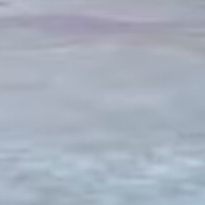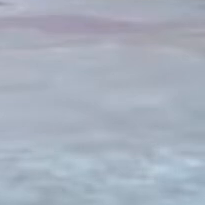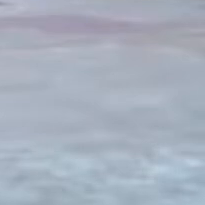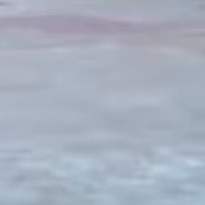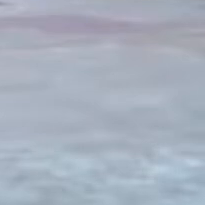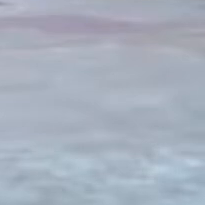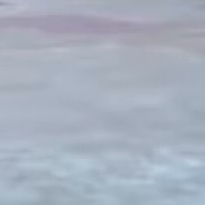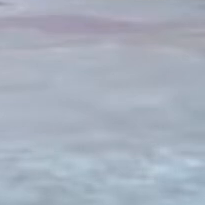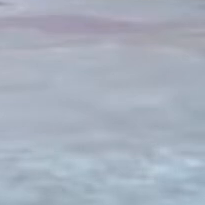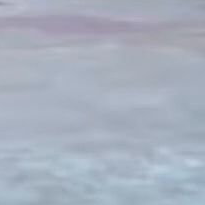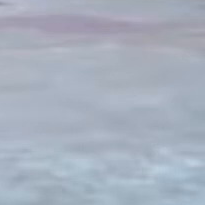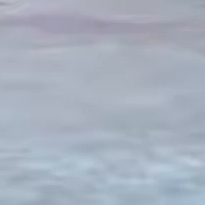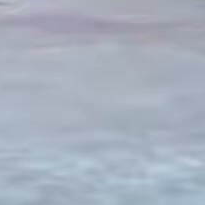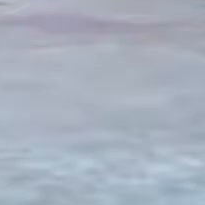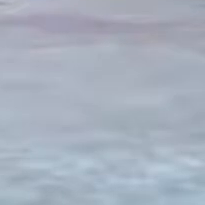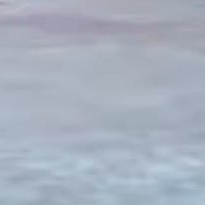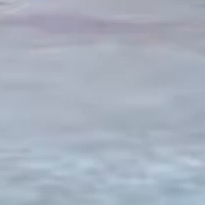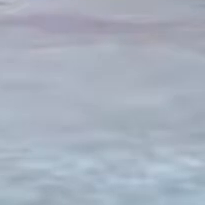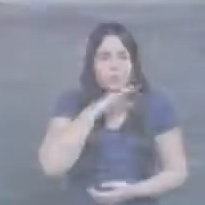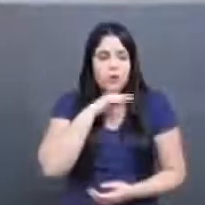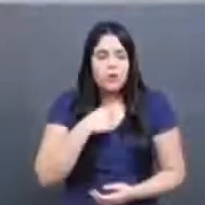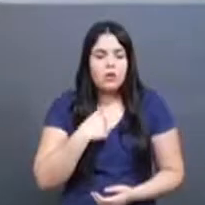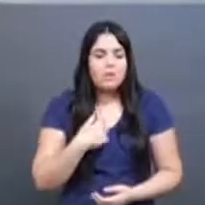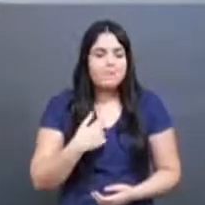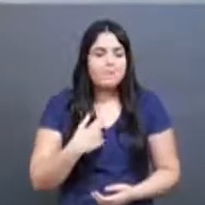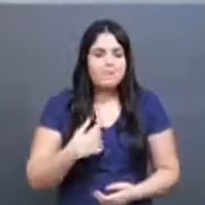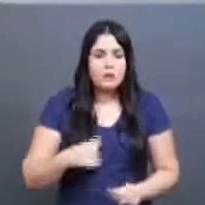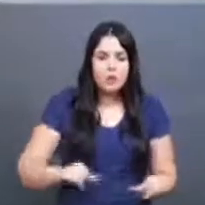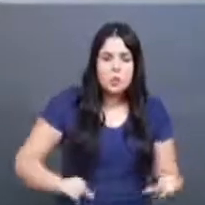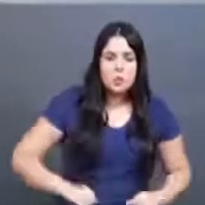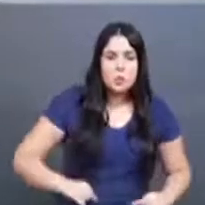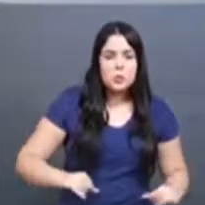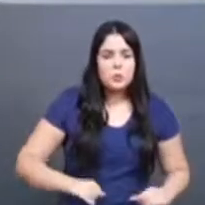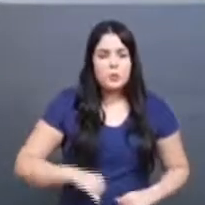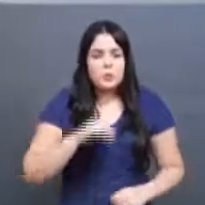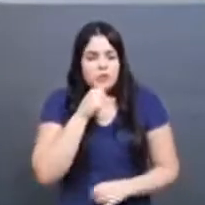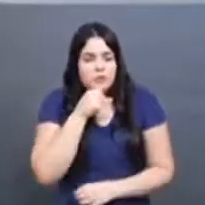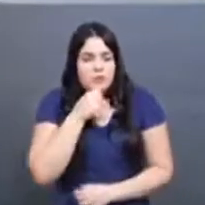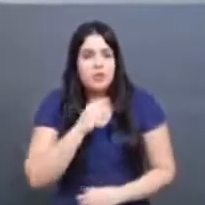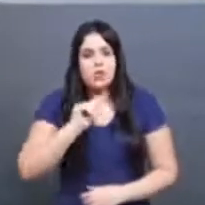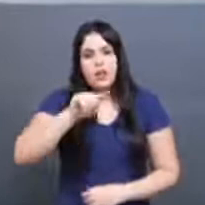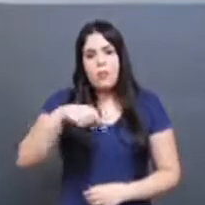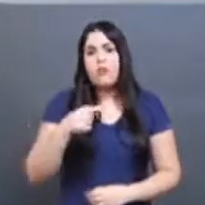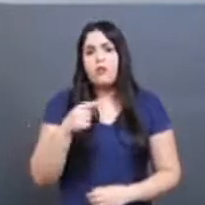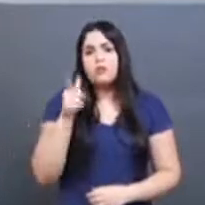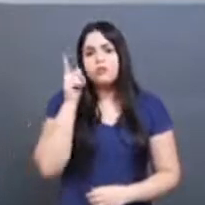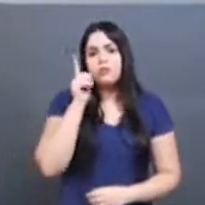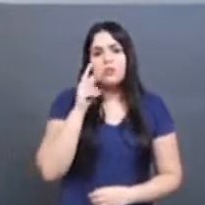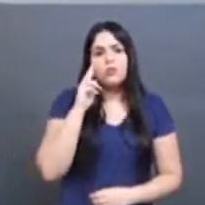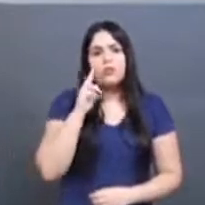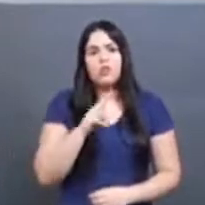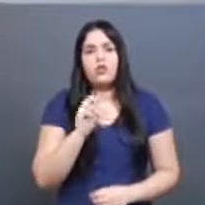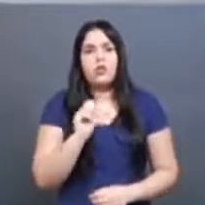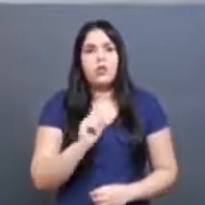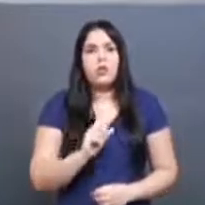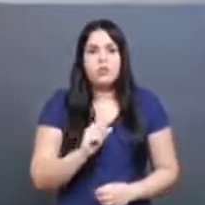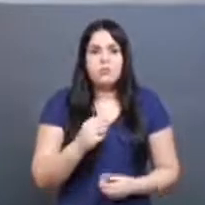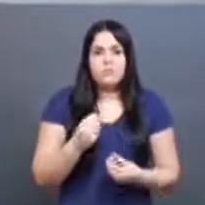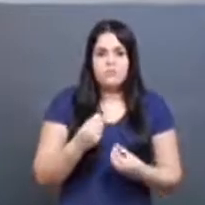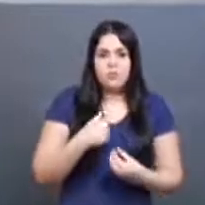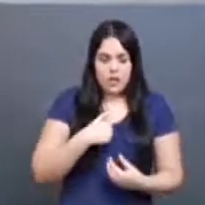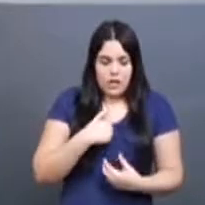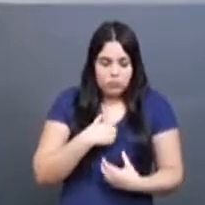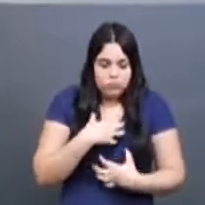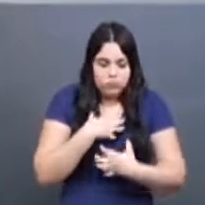Na época foi ruim, eu me senti mal por um momento, mas depois eu acho que eu consegui lidar bem com isso, assim, comigo